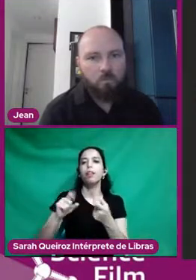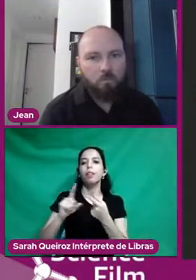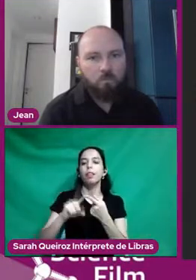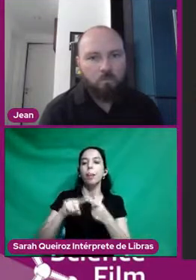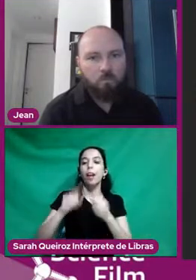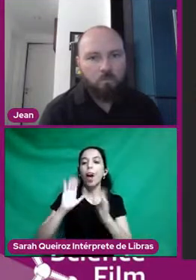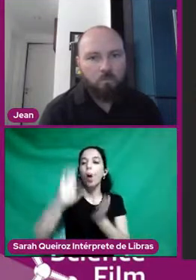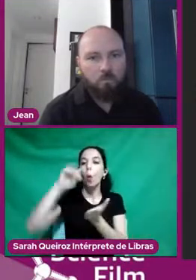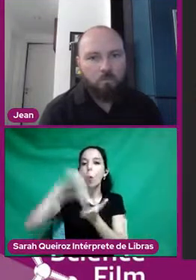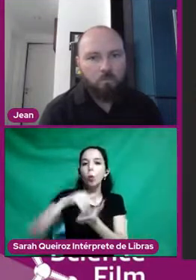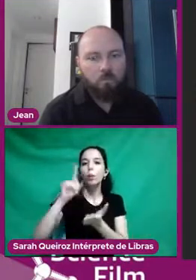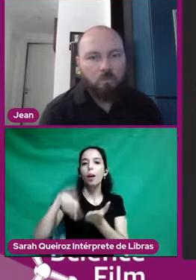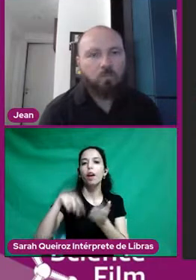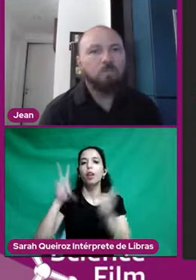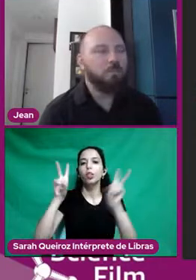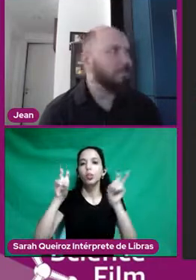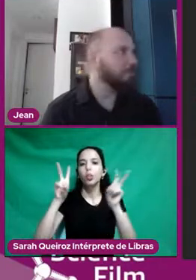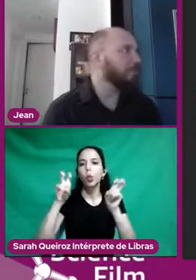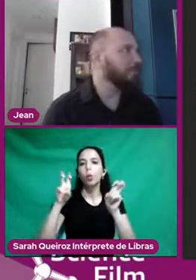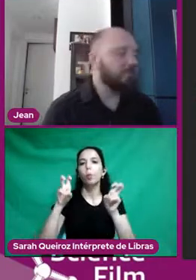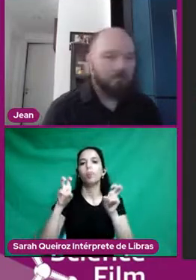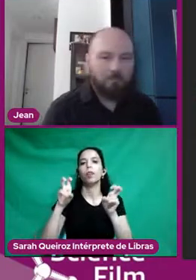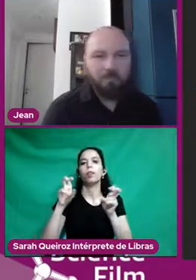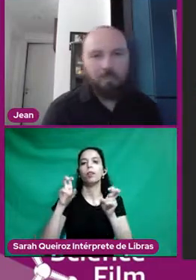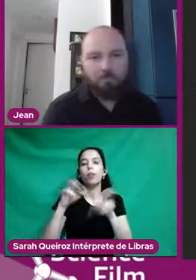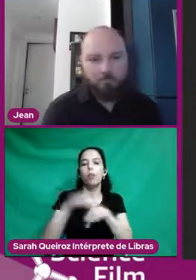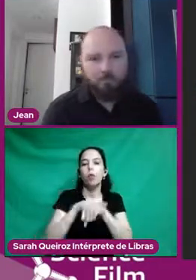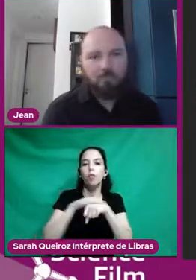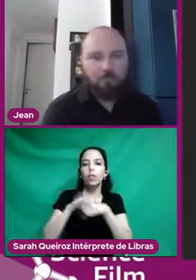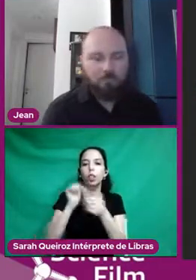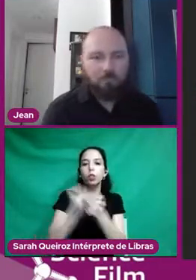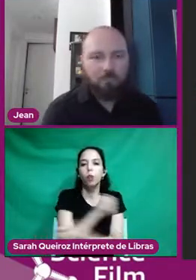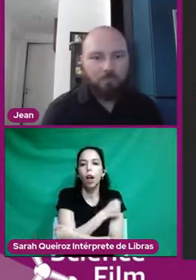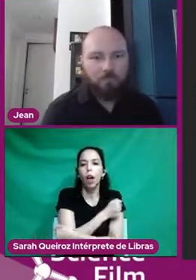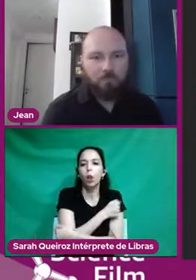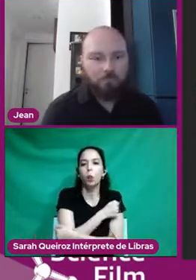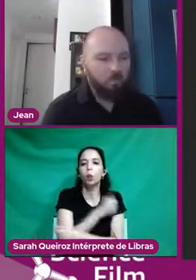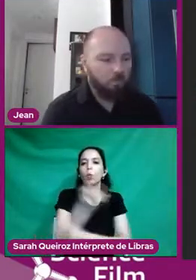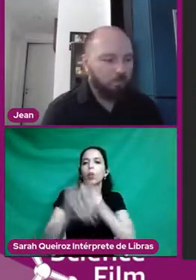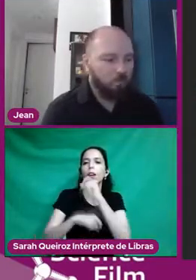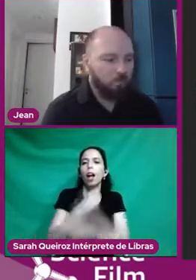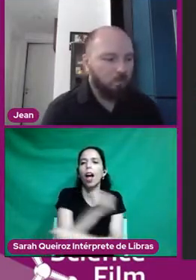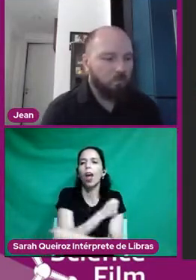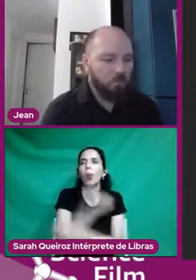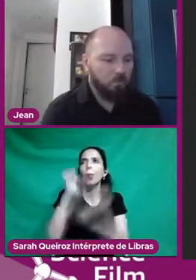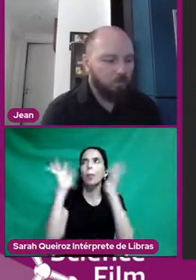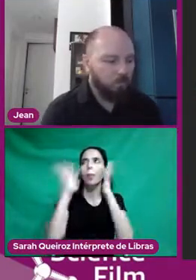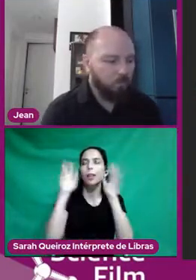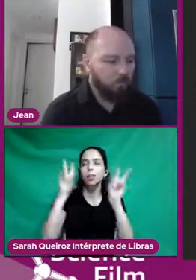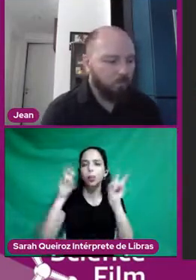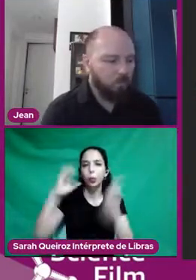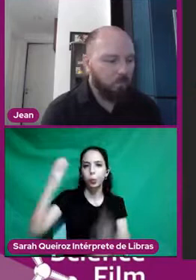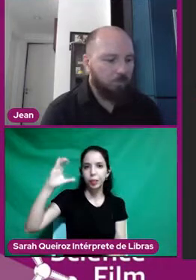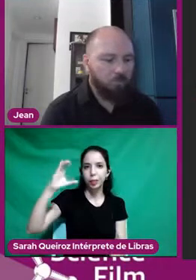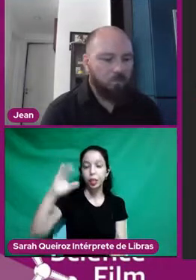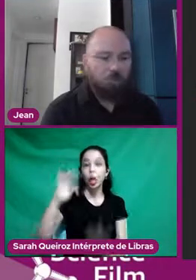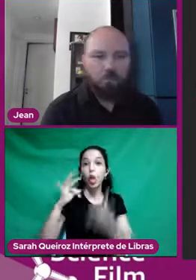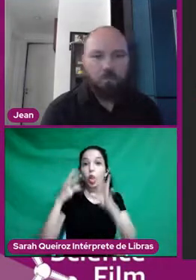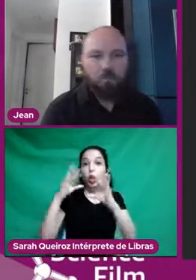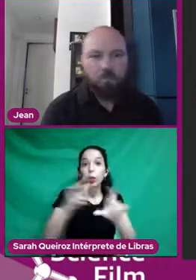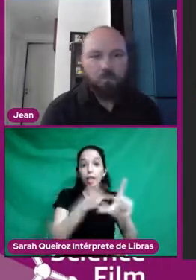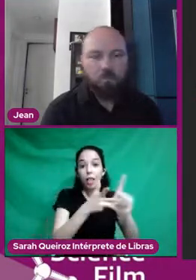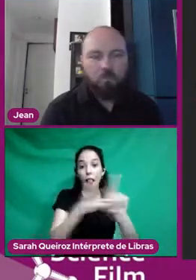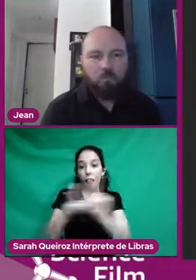lives conversando com crianças e adolescentes sobre o que os estudantes pensam sobre ciência. Todas essas lives vão estar sendo